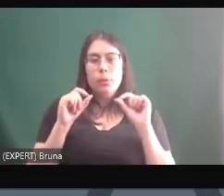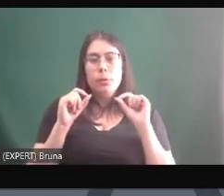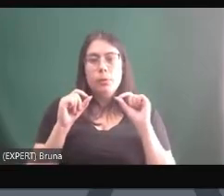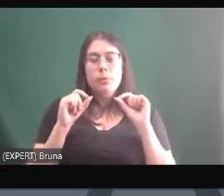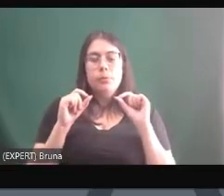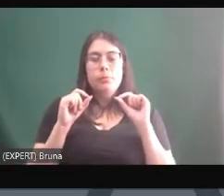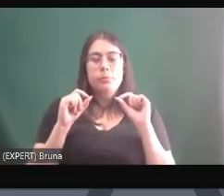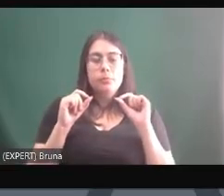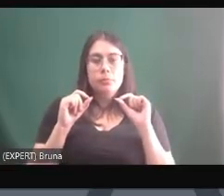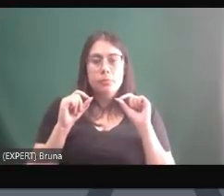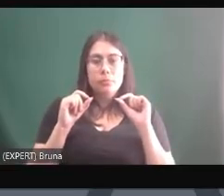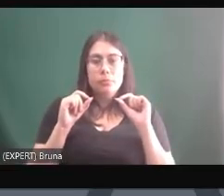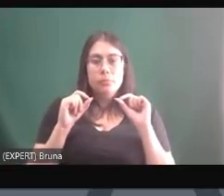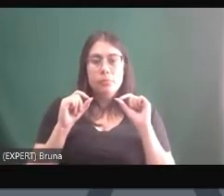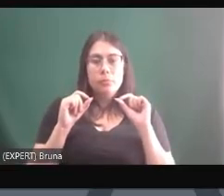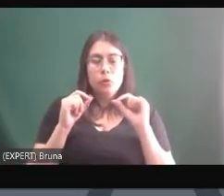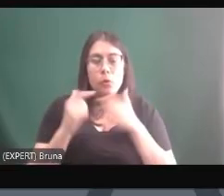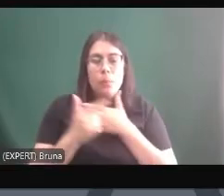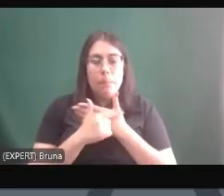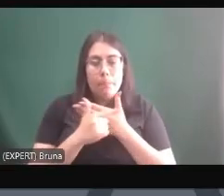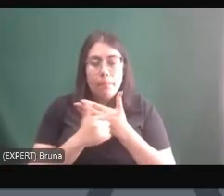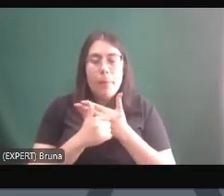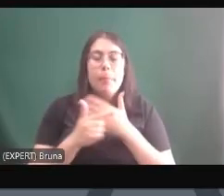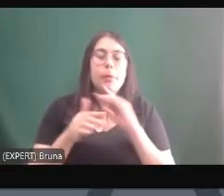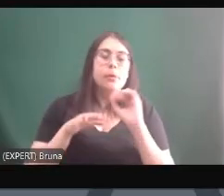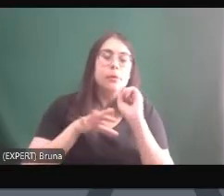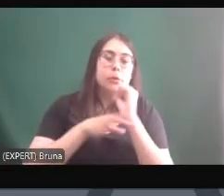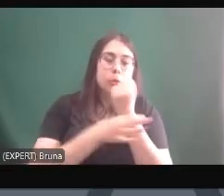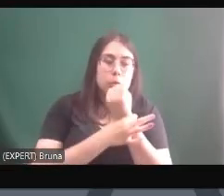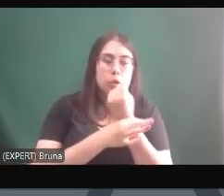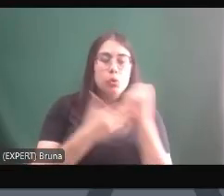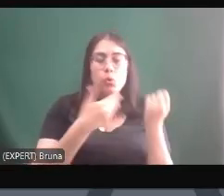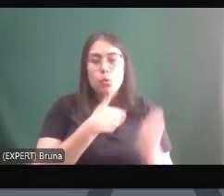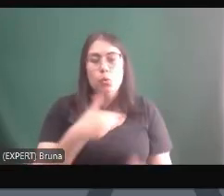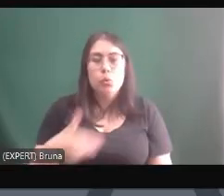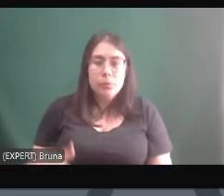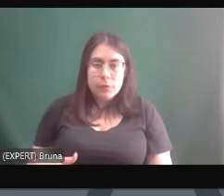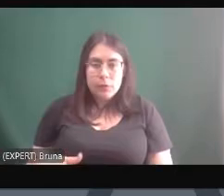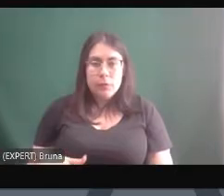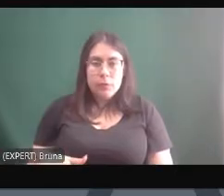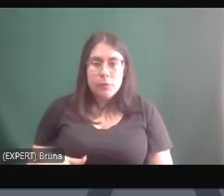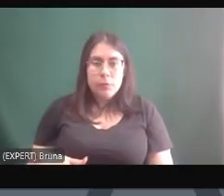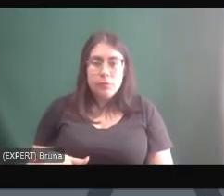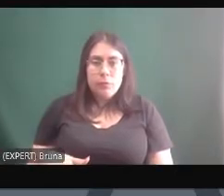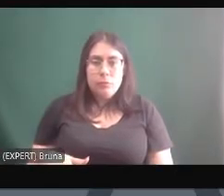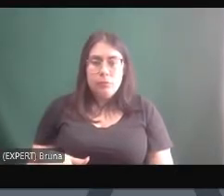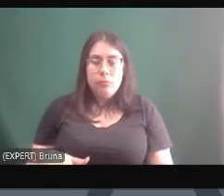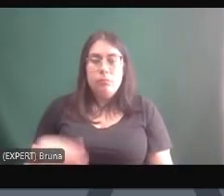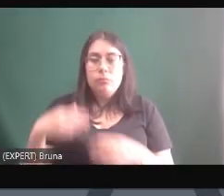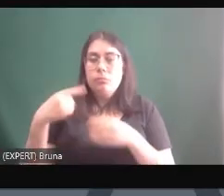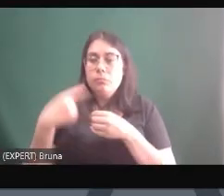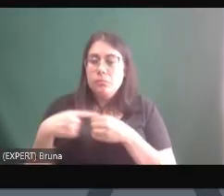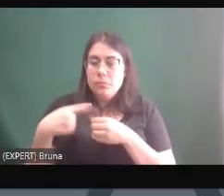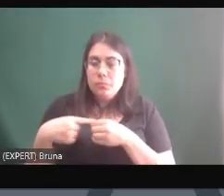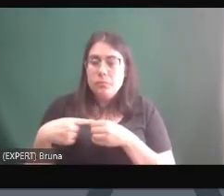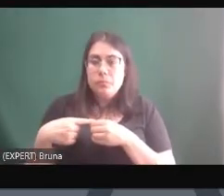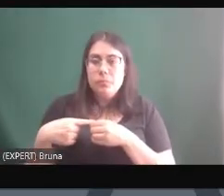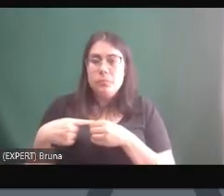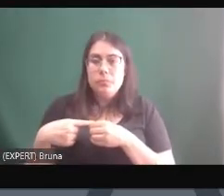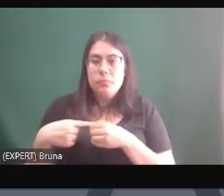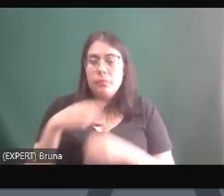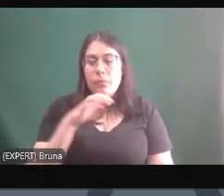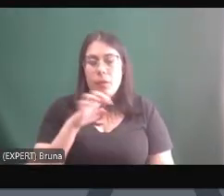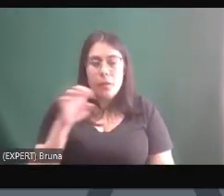consideração o papel que a segurança pública tem nas cidades a esquerda